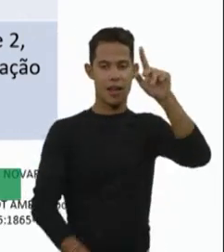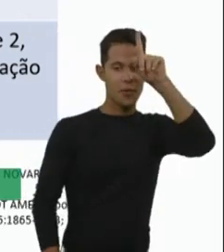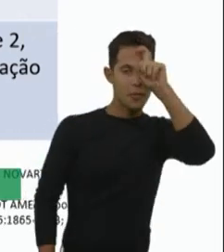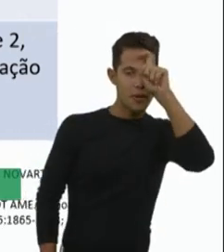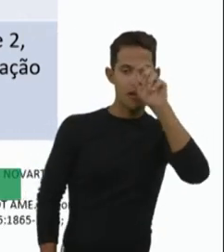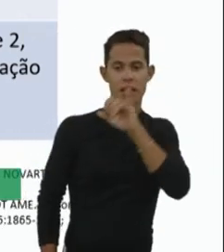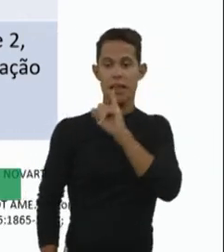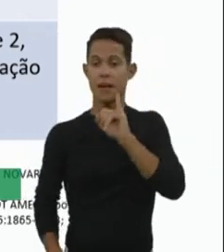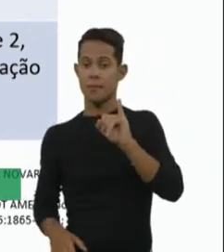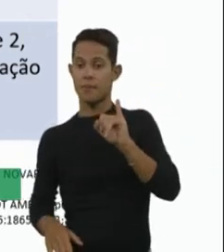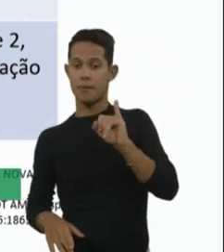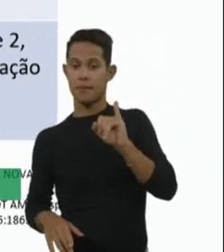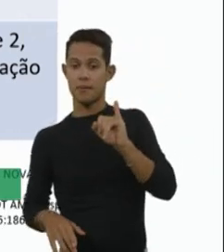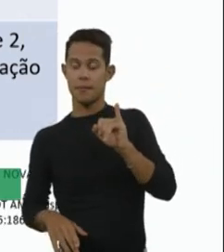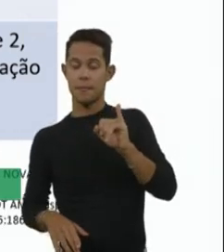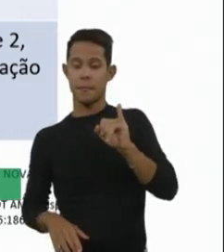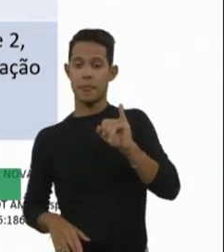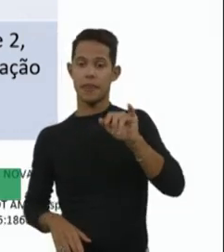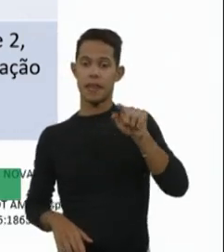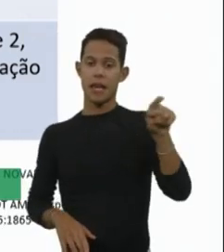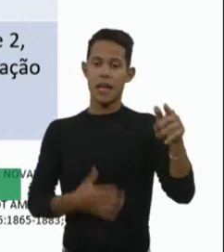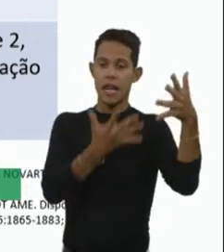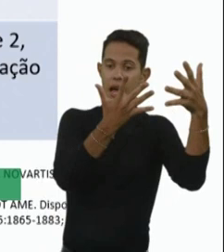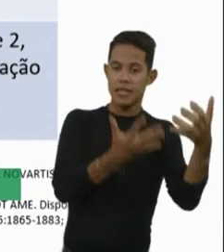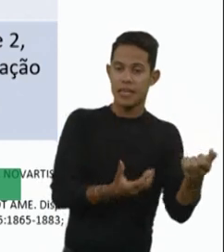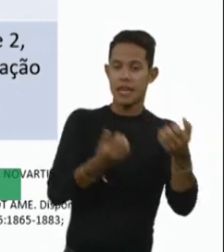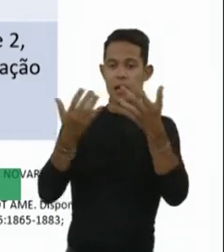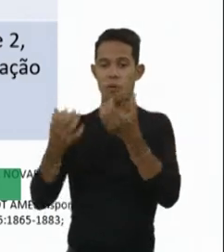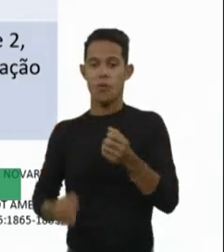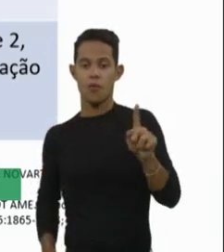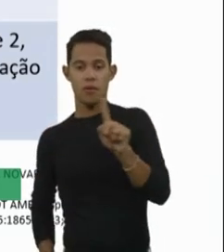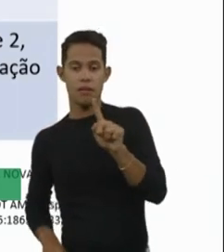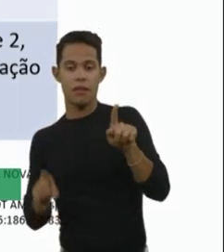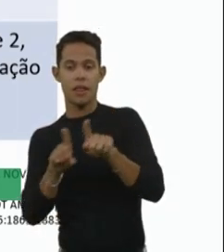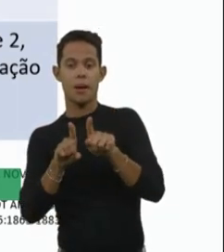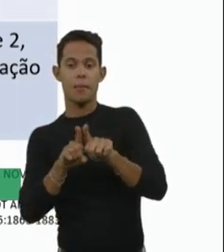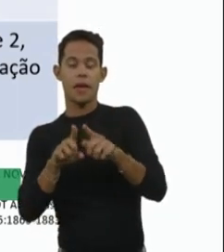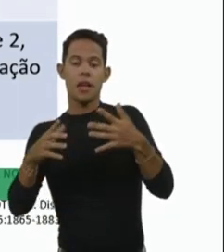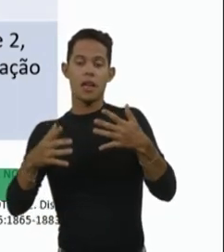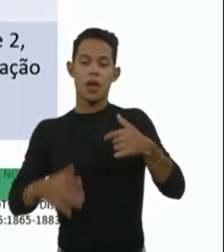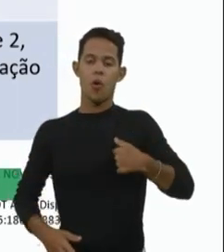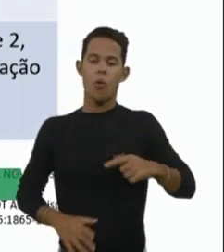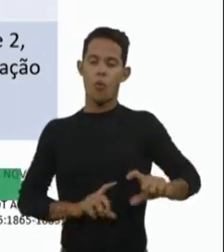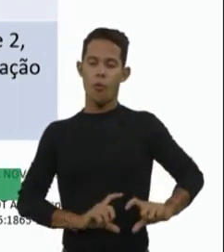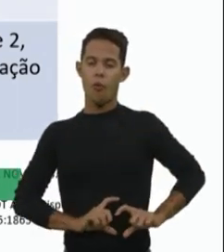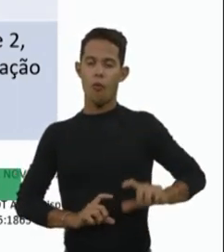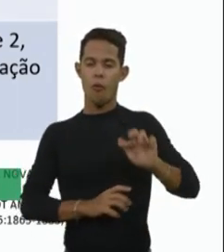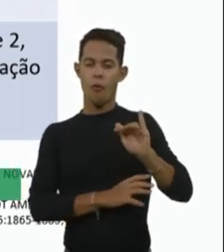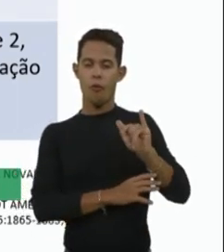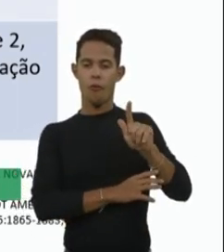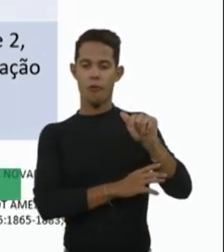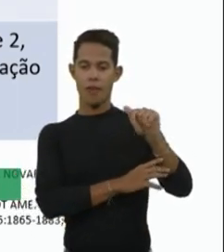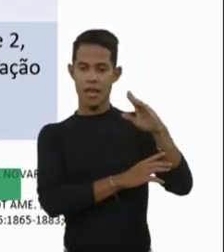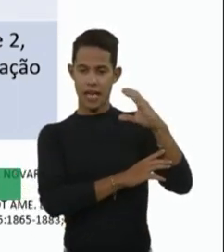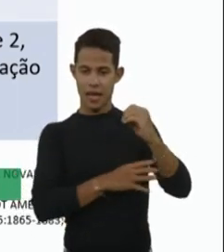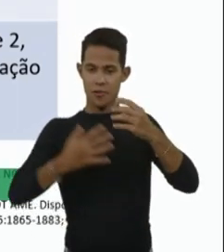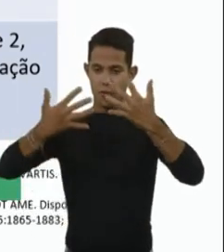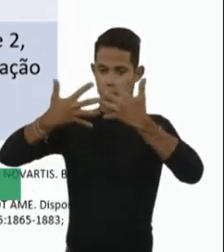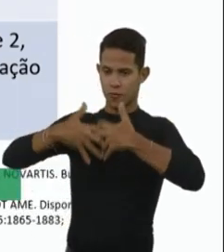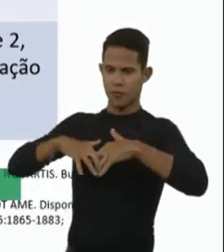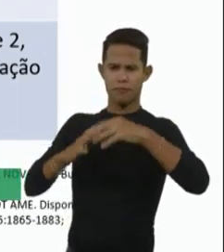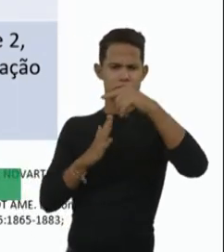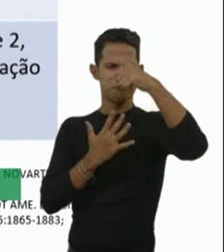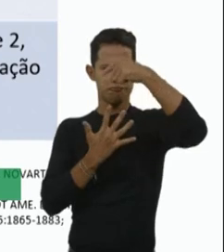adesão, eu vou olhar se o paciente tem função hepática normal, então, várias coisas a gente tem que levar em consideração a